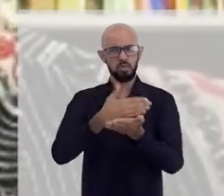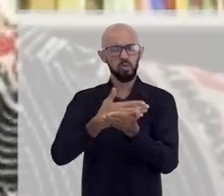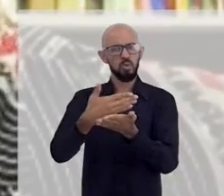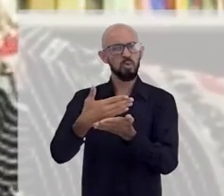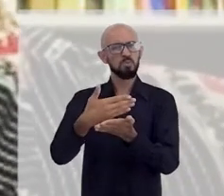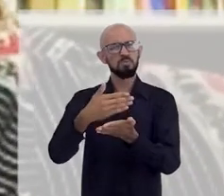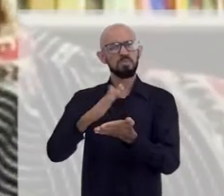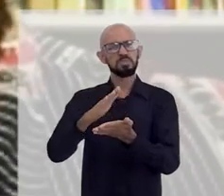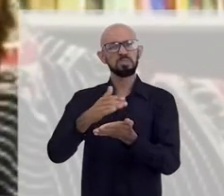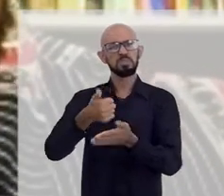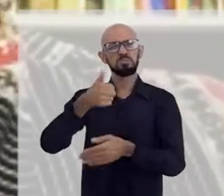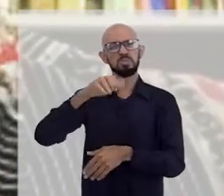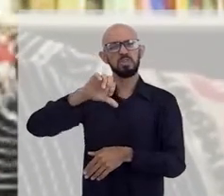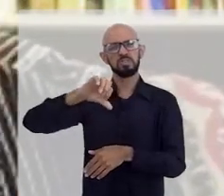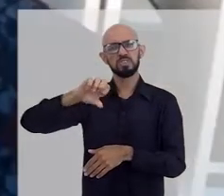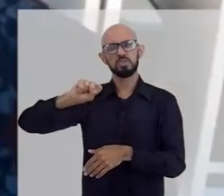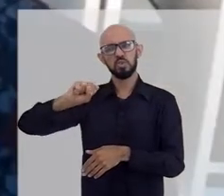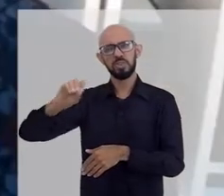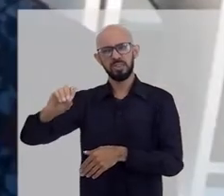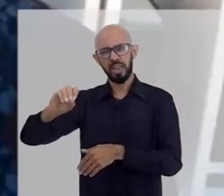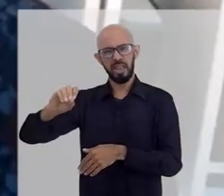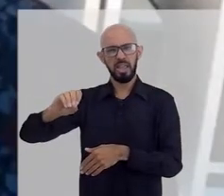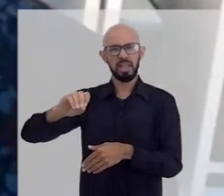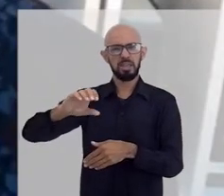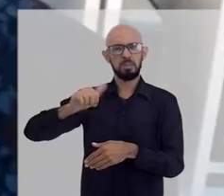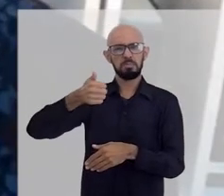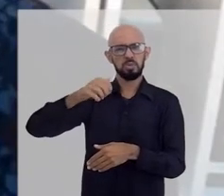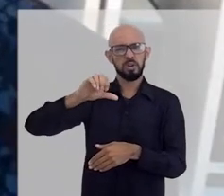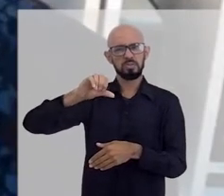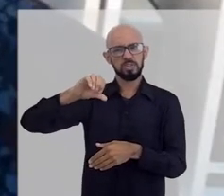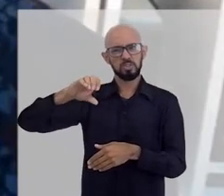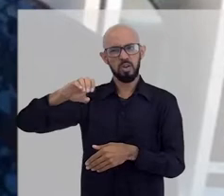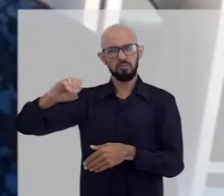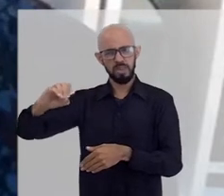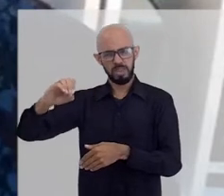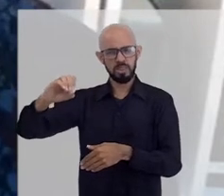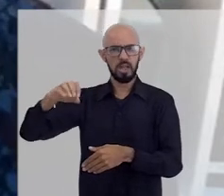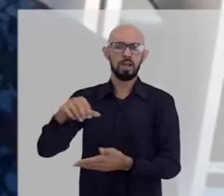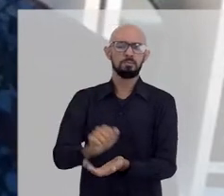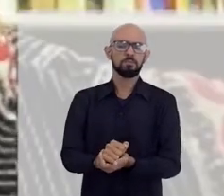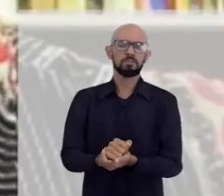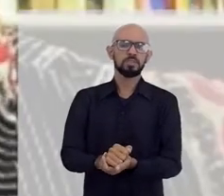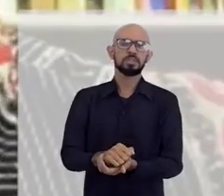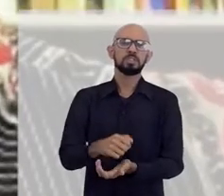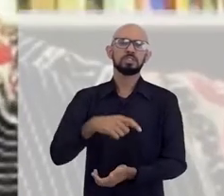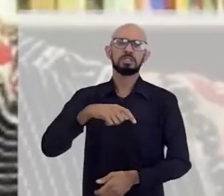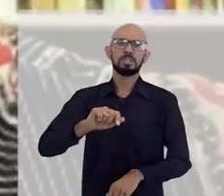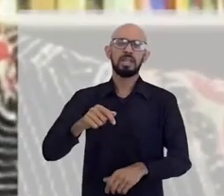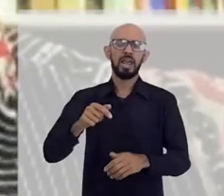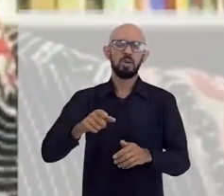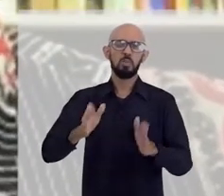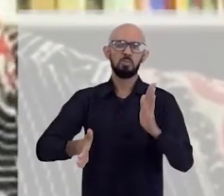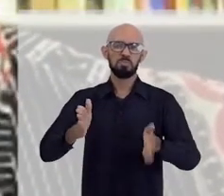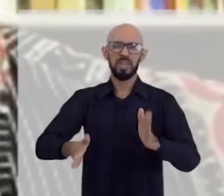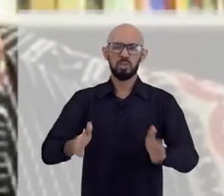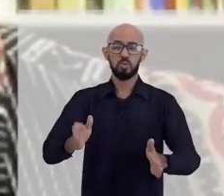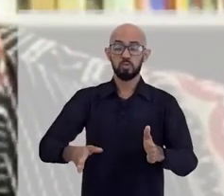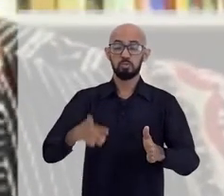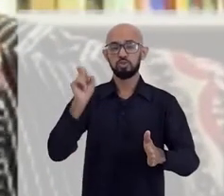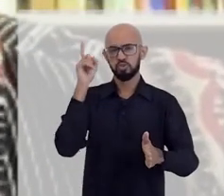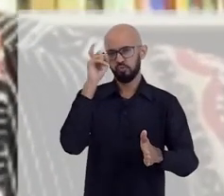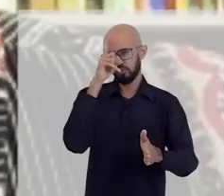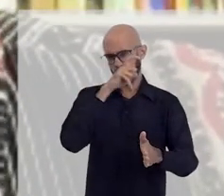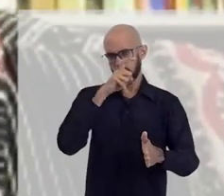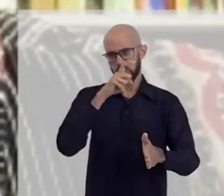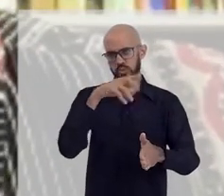da década, final da década de 80, início da década de 90, e naquela época era muito difícil. A gente